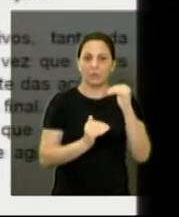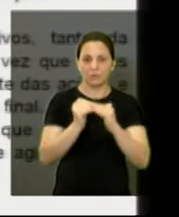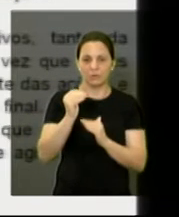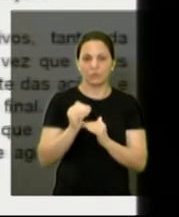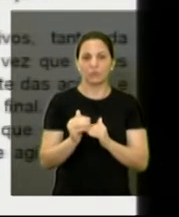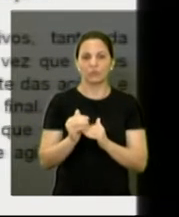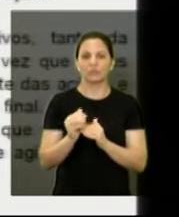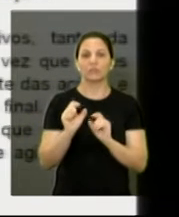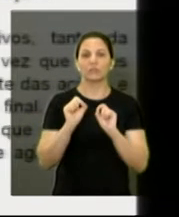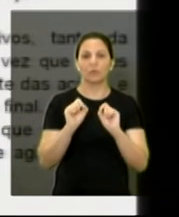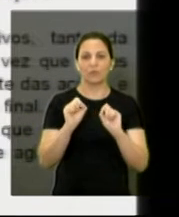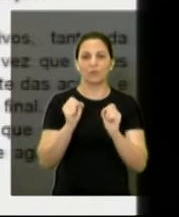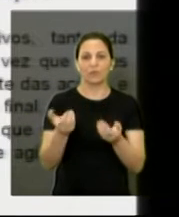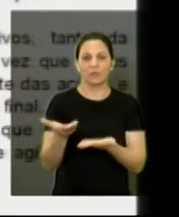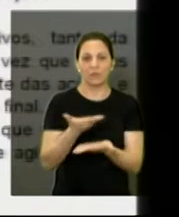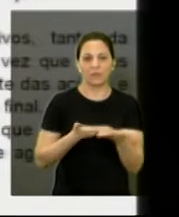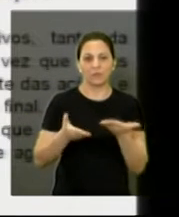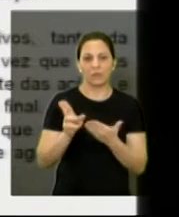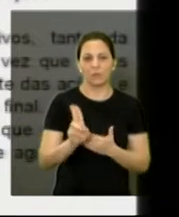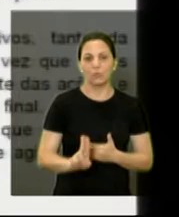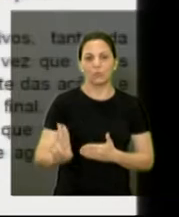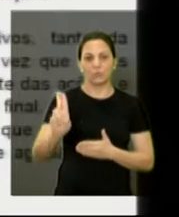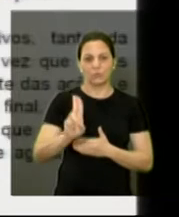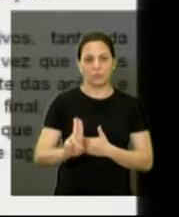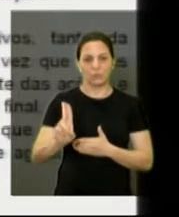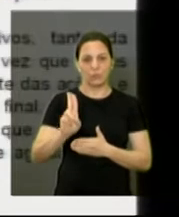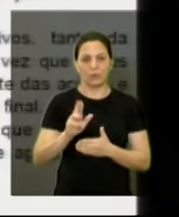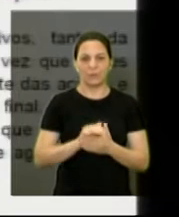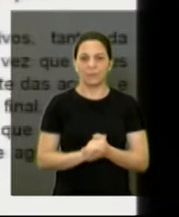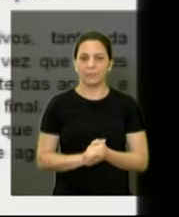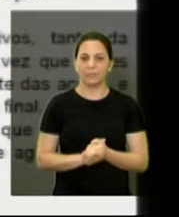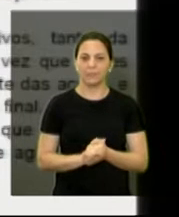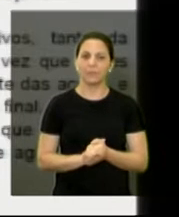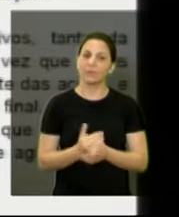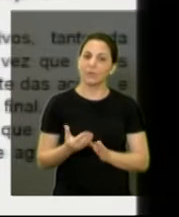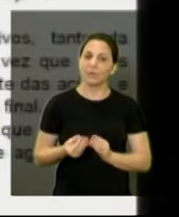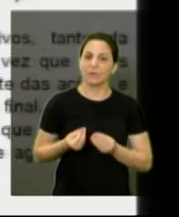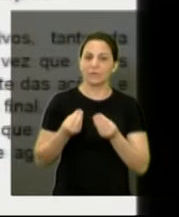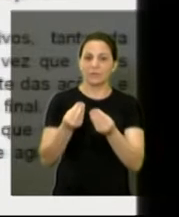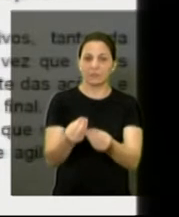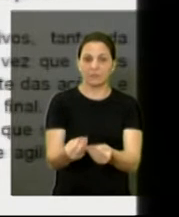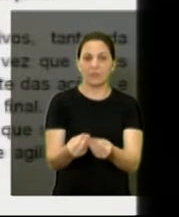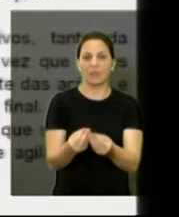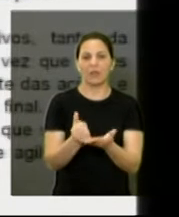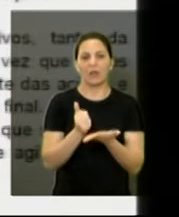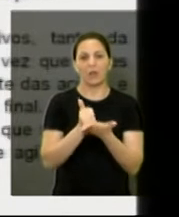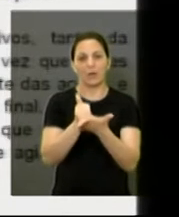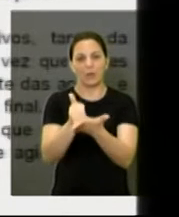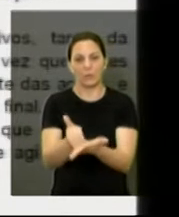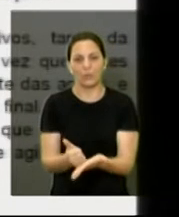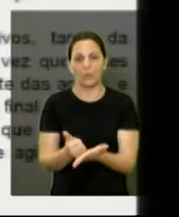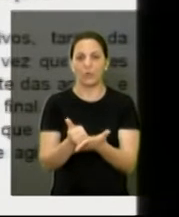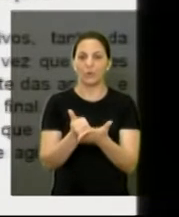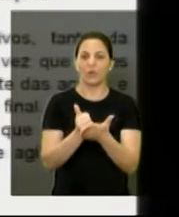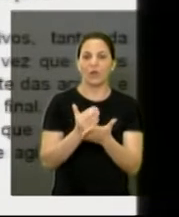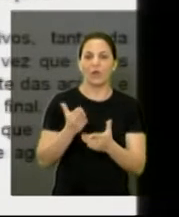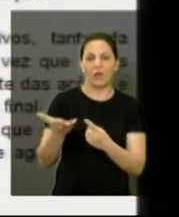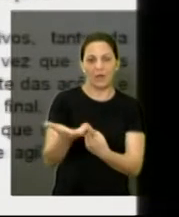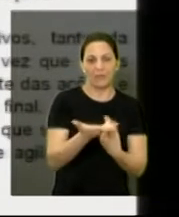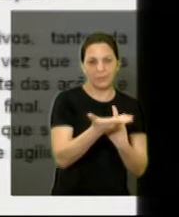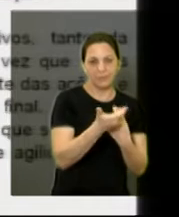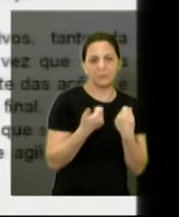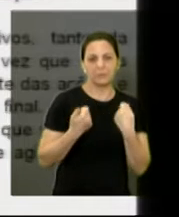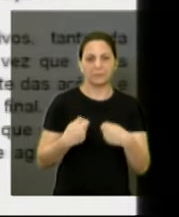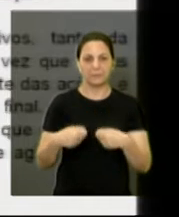e não relacionadas diretamente aos usuários, público final. Oferecer suporte para a execução de todos os bens e serviços que fizerem